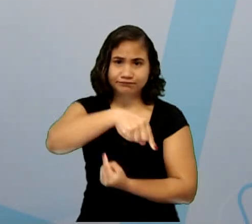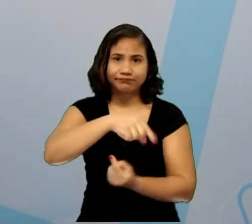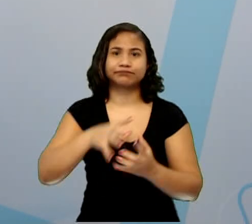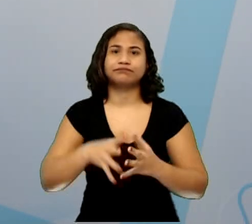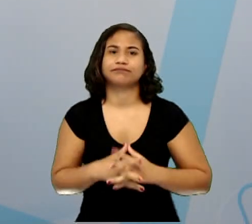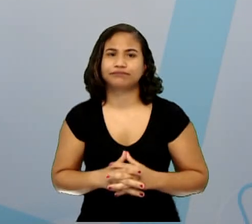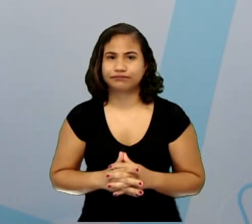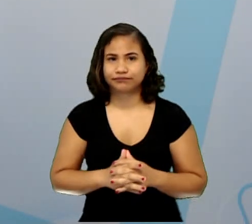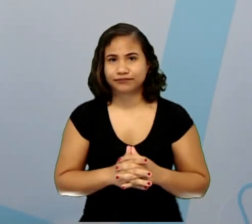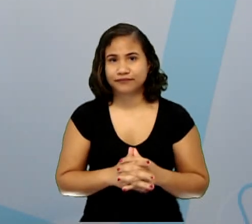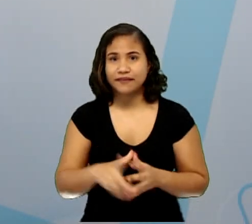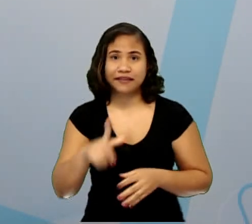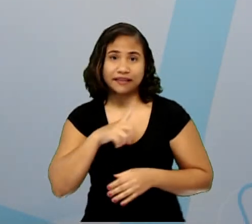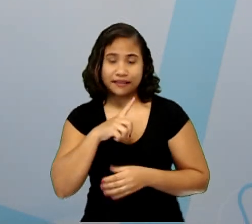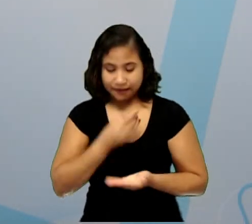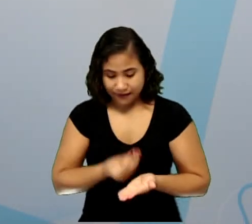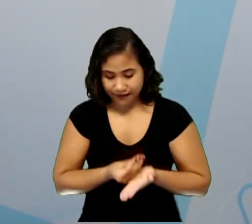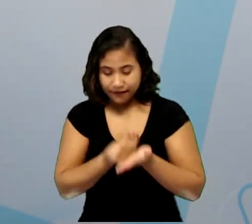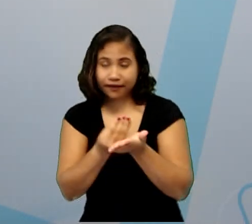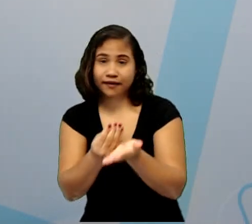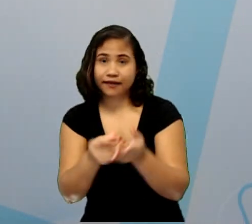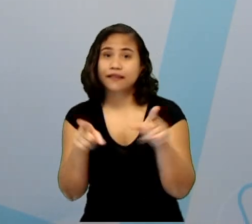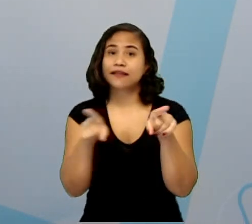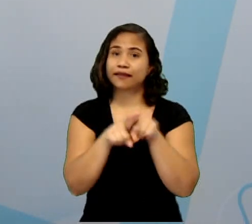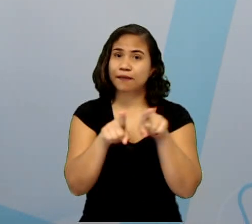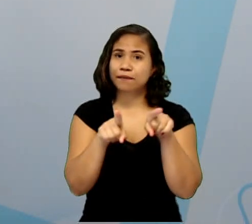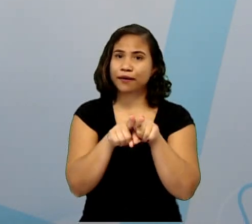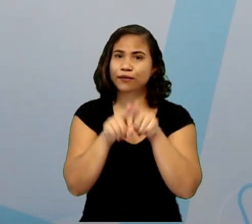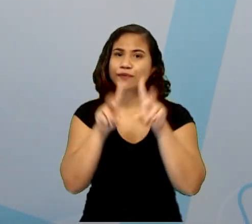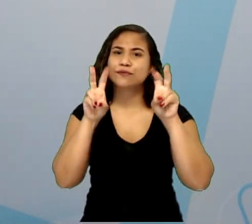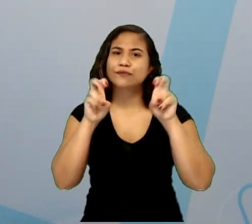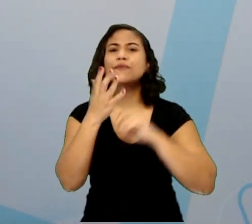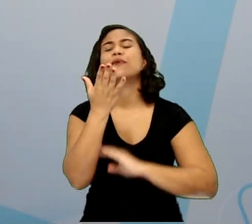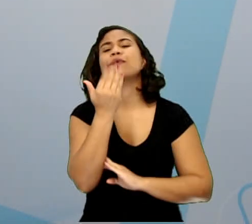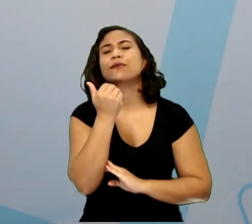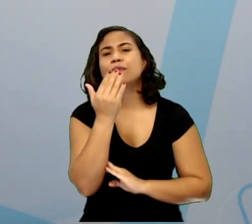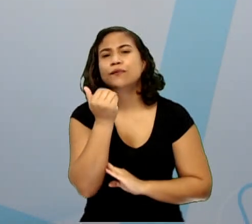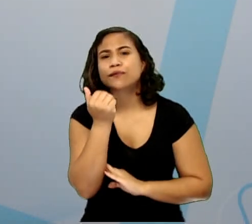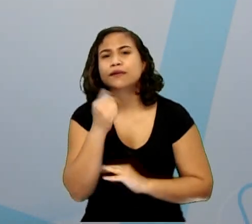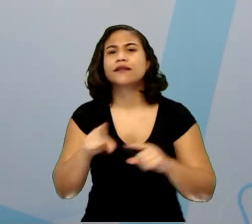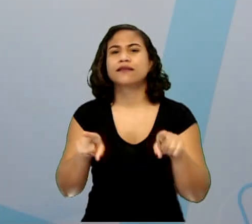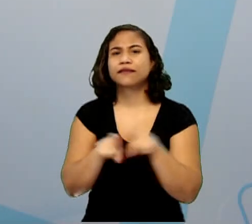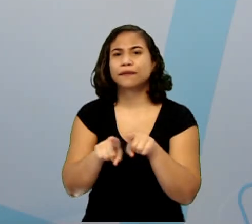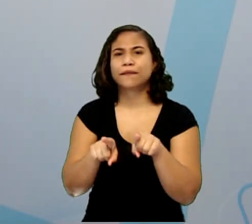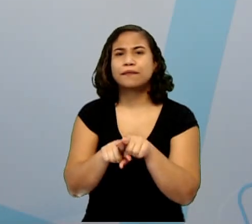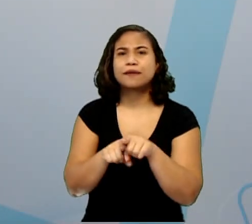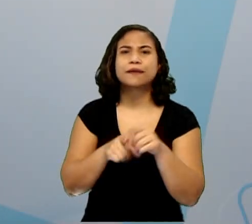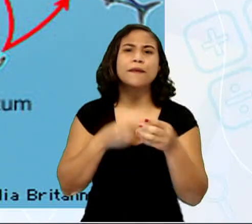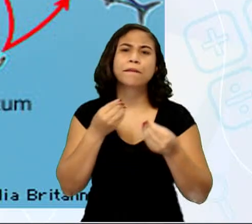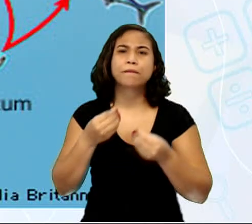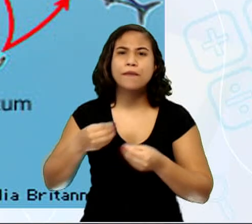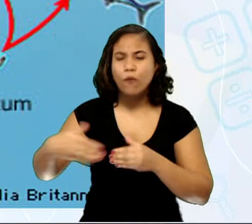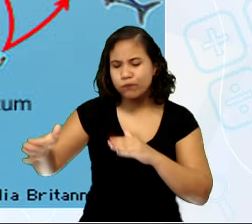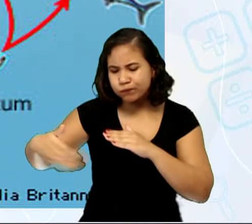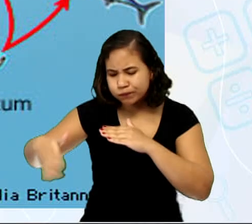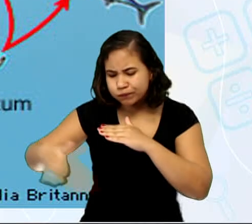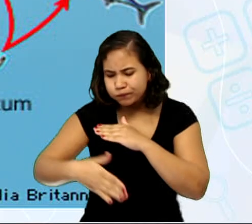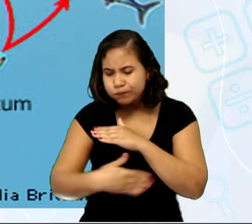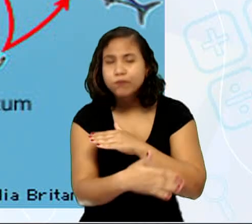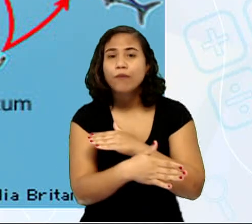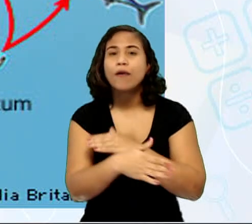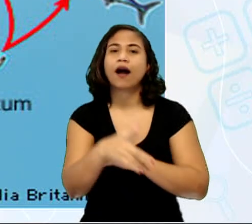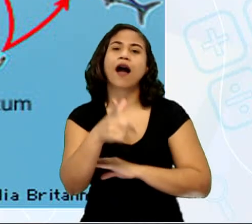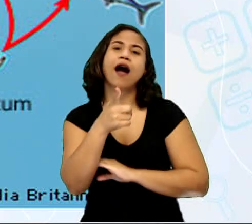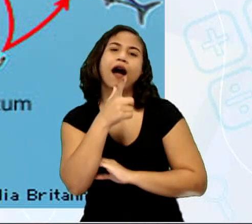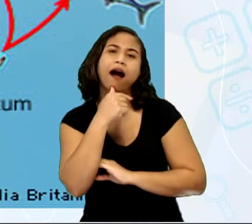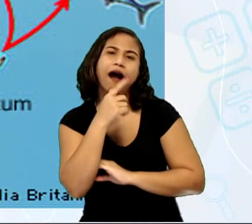Trouxe para vocês também uma cadeia alimentar, também marinha. Porque onde